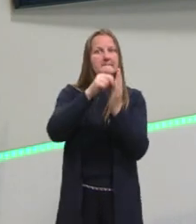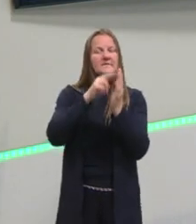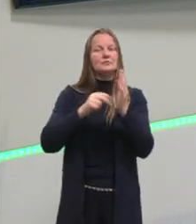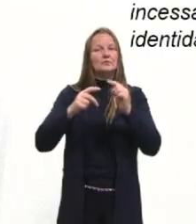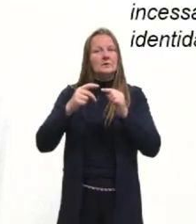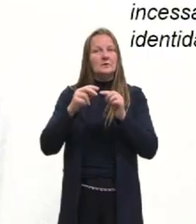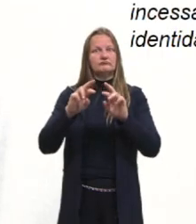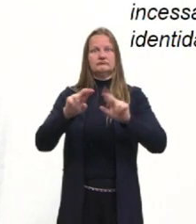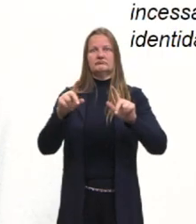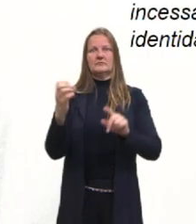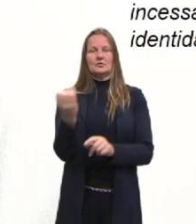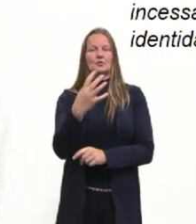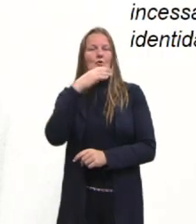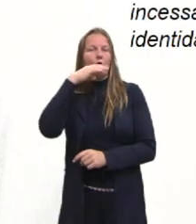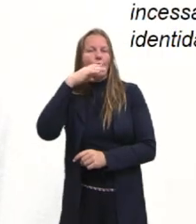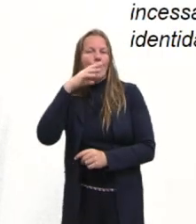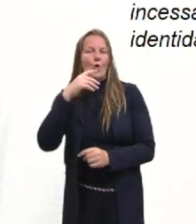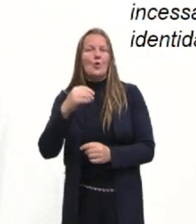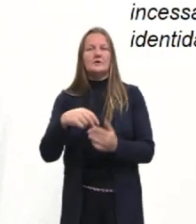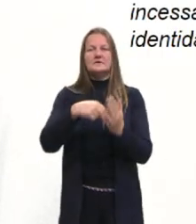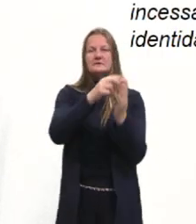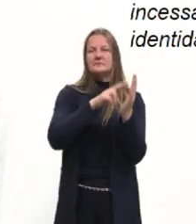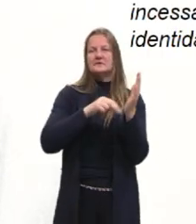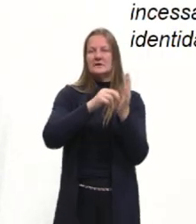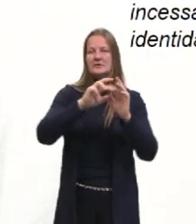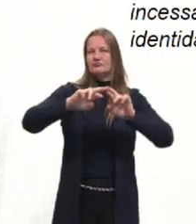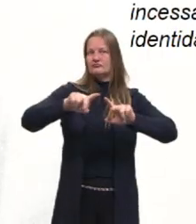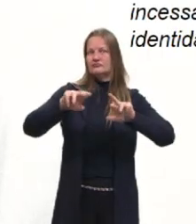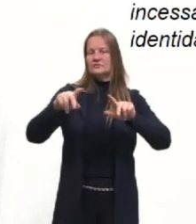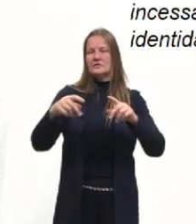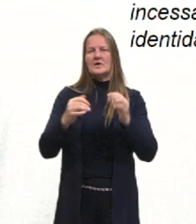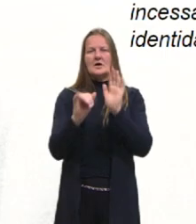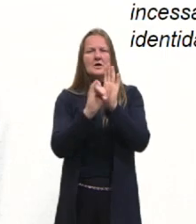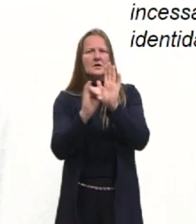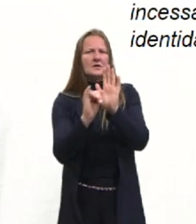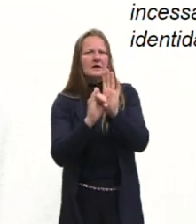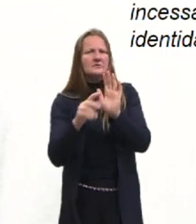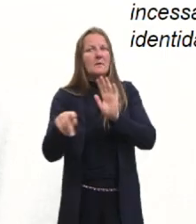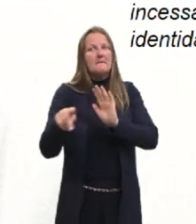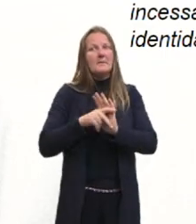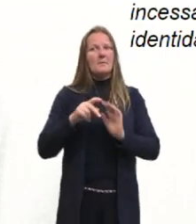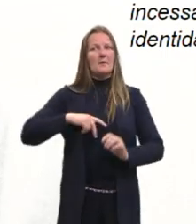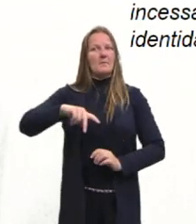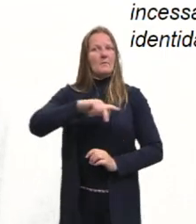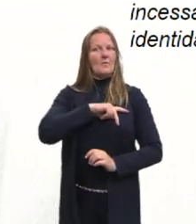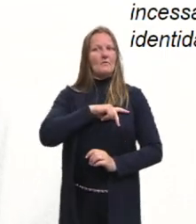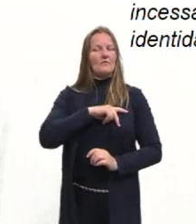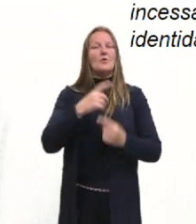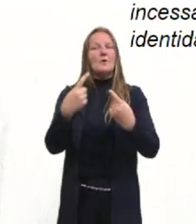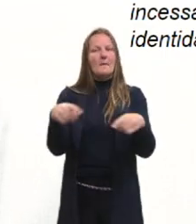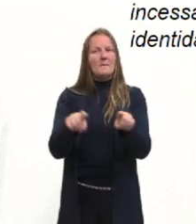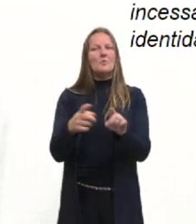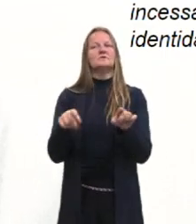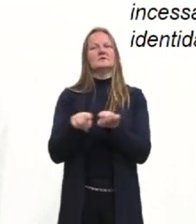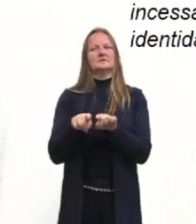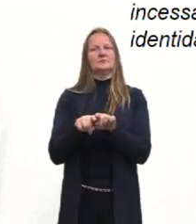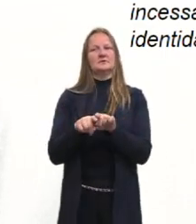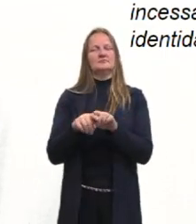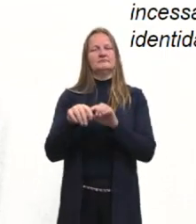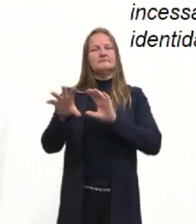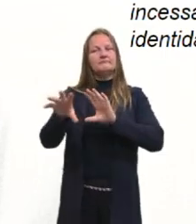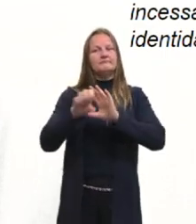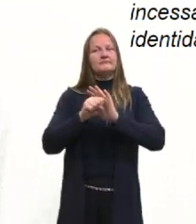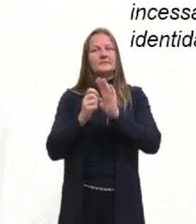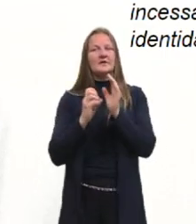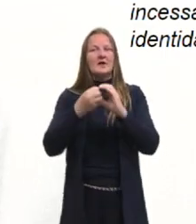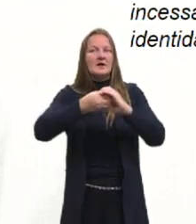cores, pinceladas e narrativas popular, na música, essa mesma